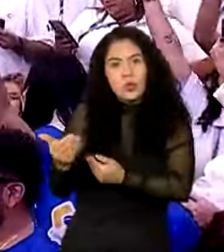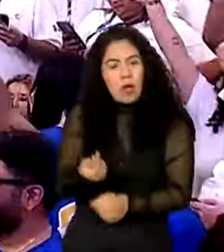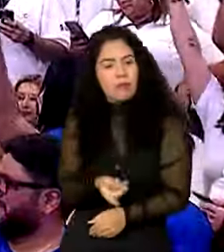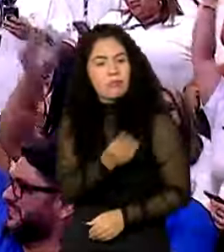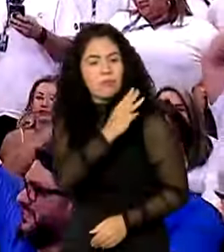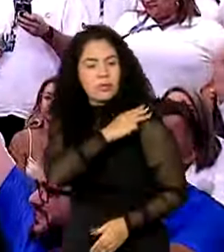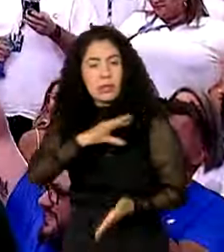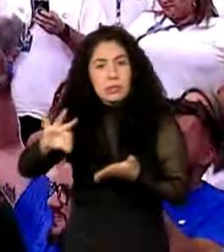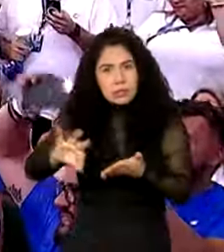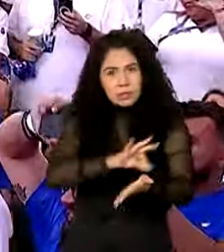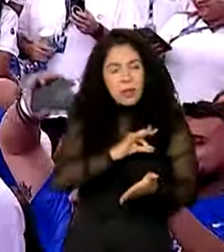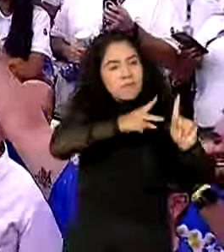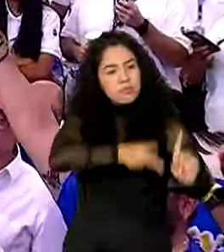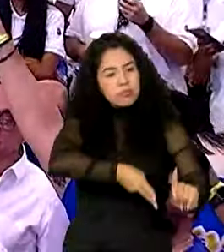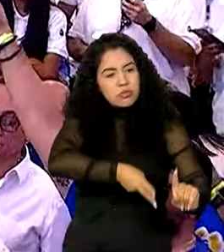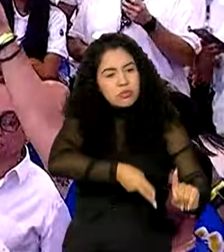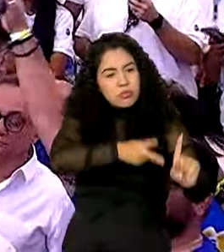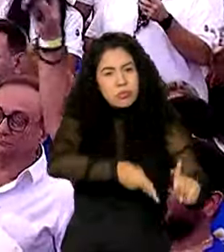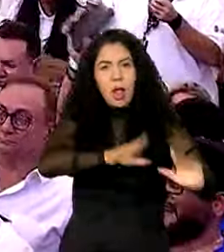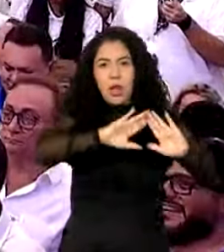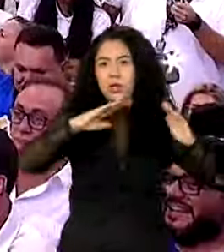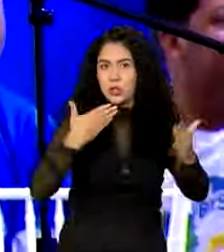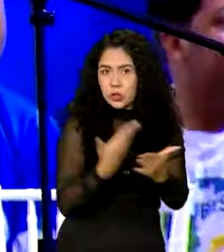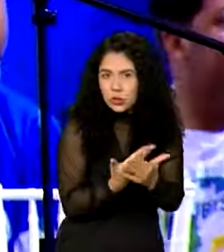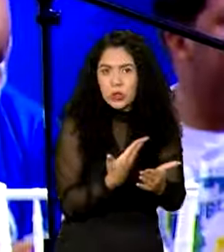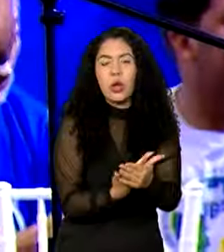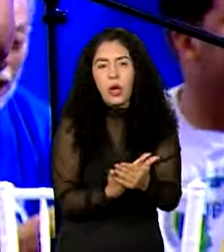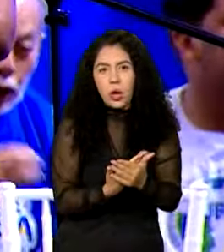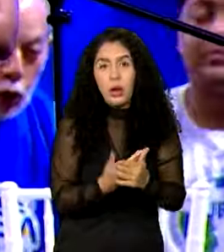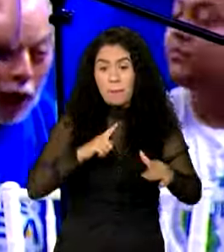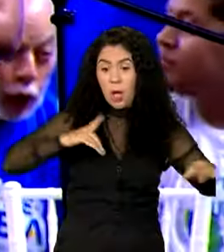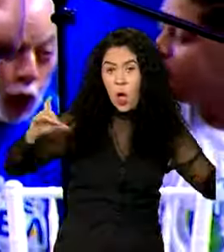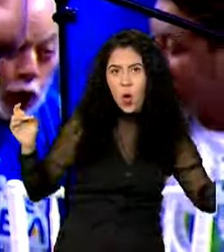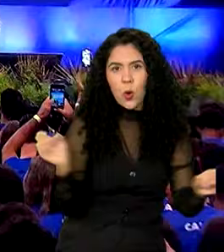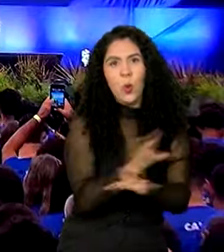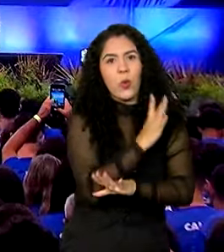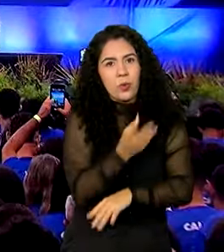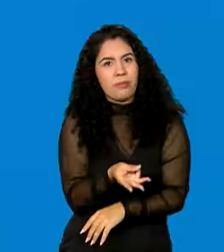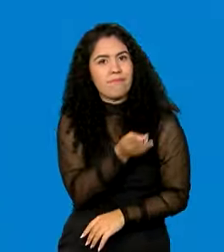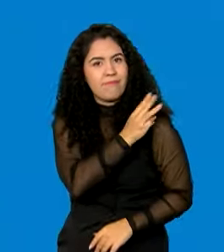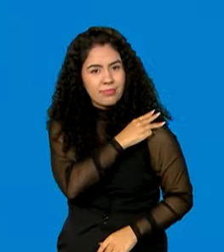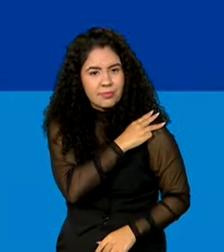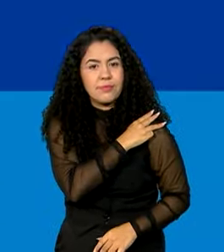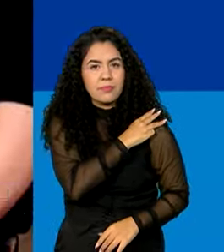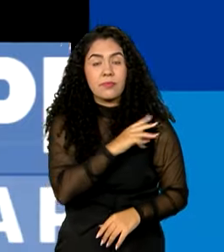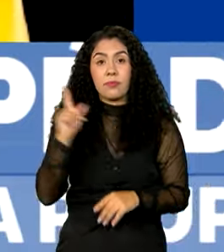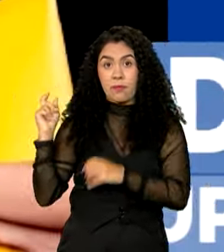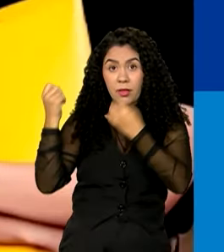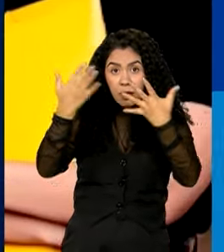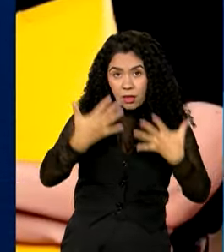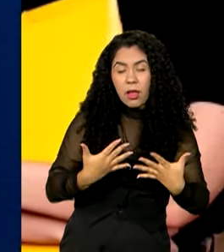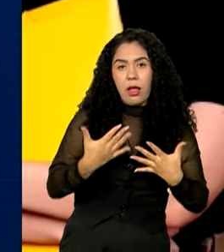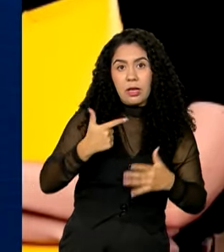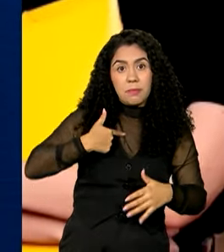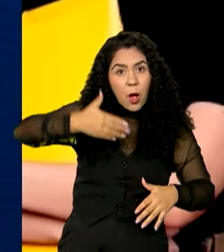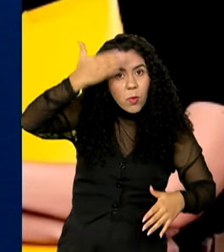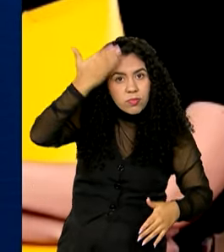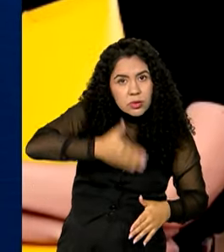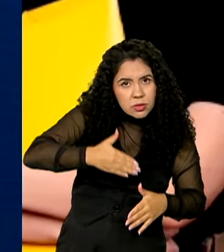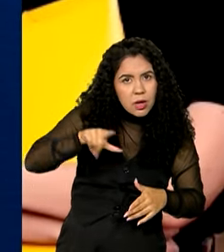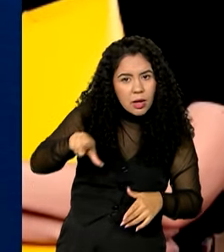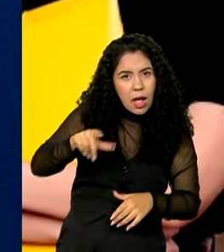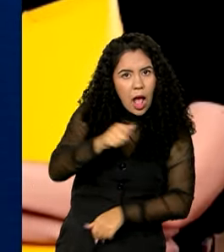garantir a permanência deles com a aula até a conclusão dos estudos. Ao comprovar matrícula e